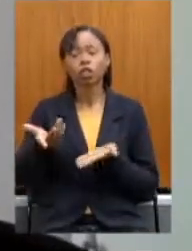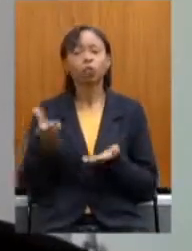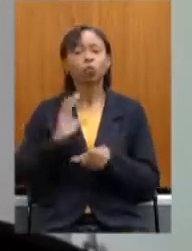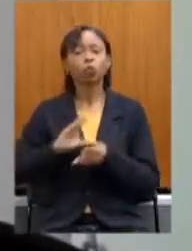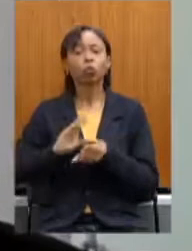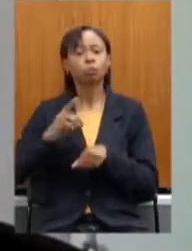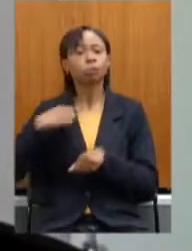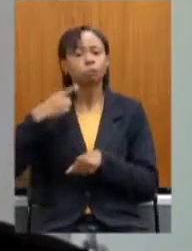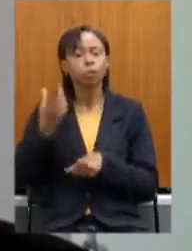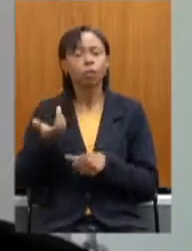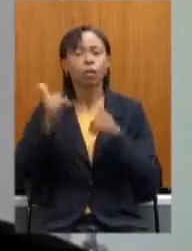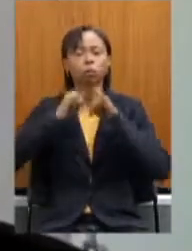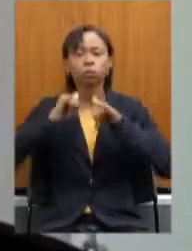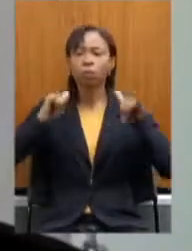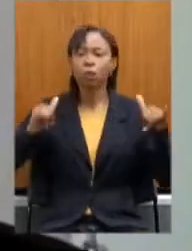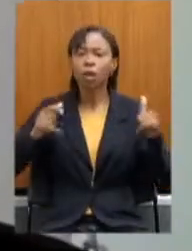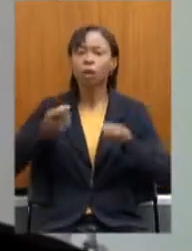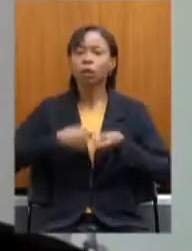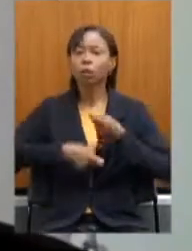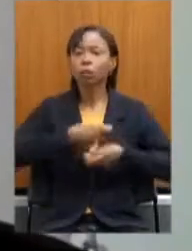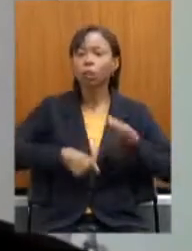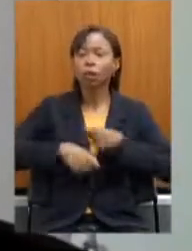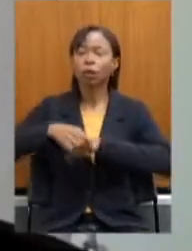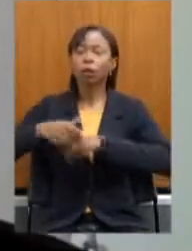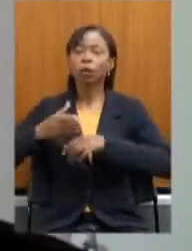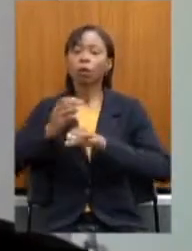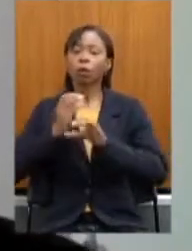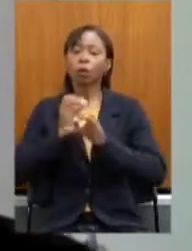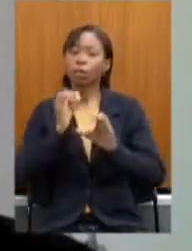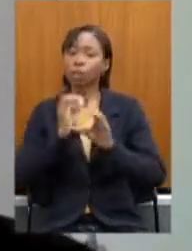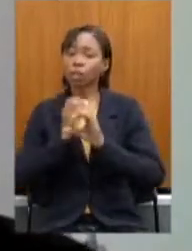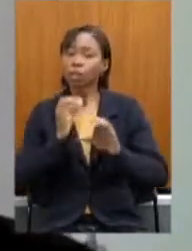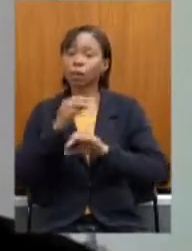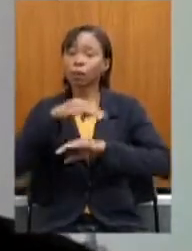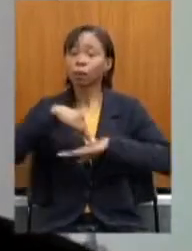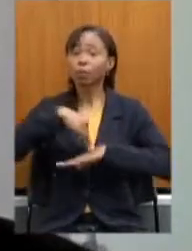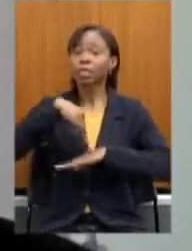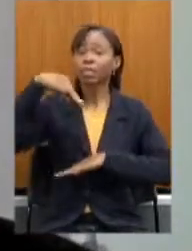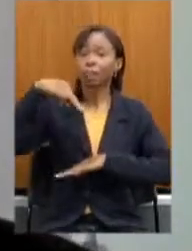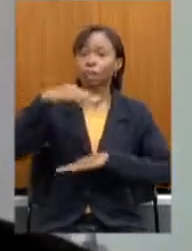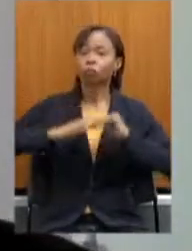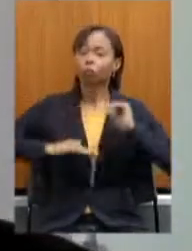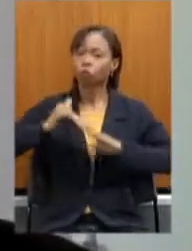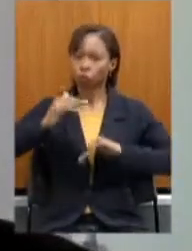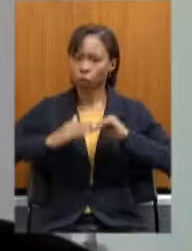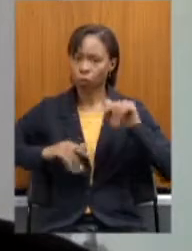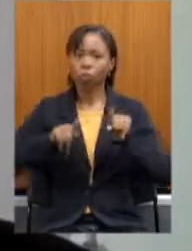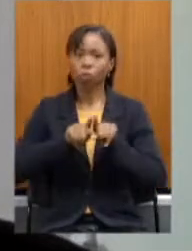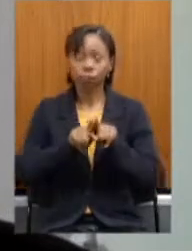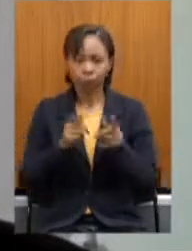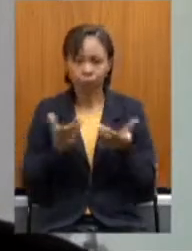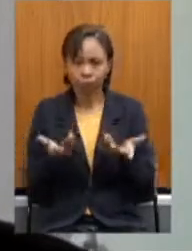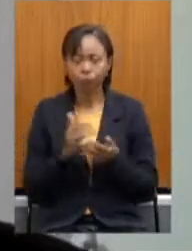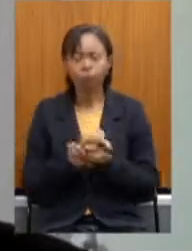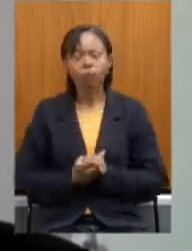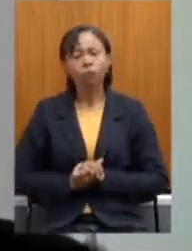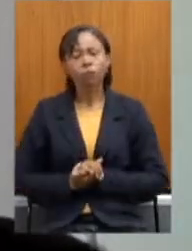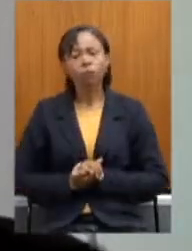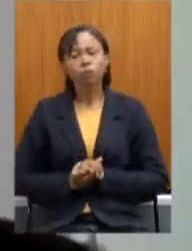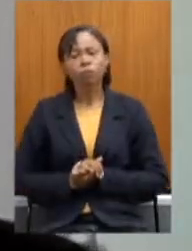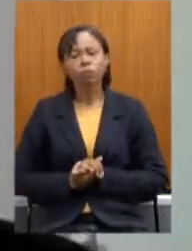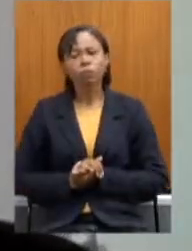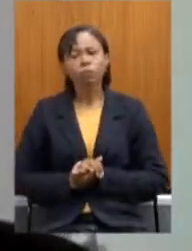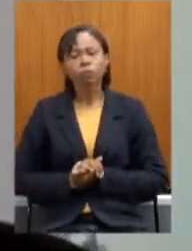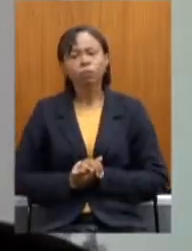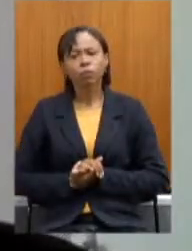administração, engenharia, e no mestrado profissional em propriedade intelectual profinite. Muito bem, então vamos lá. Nesse